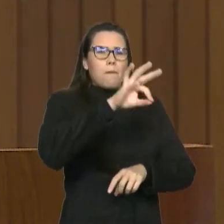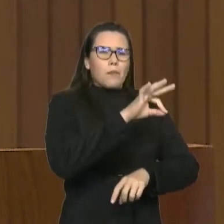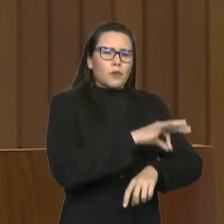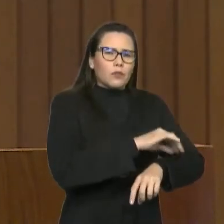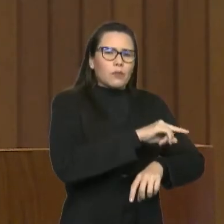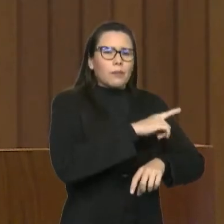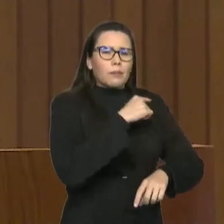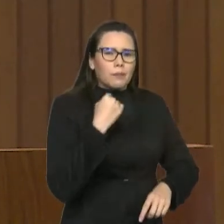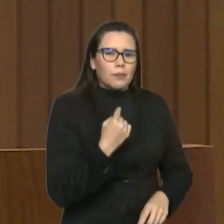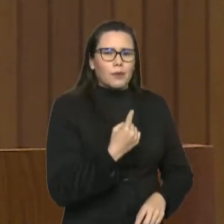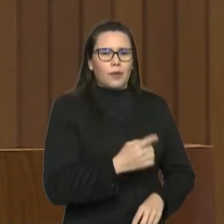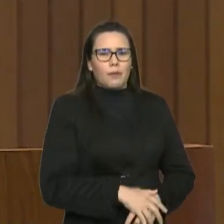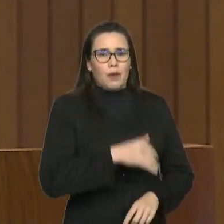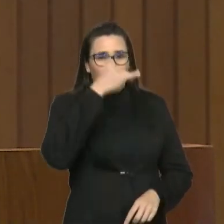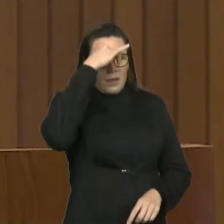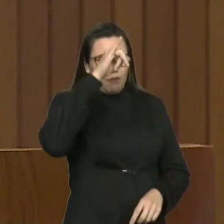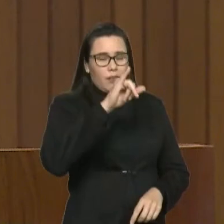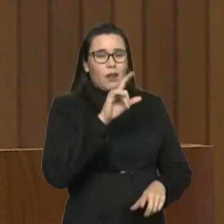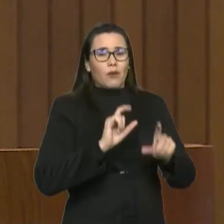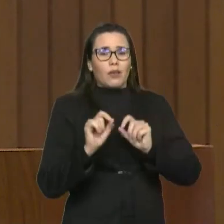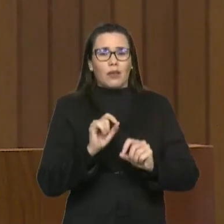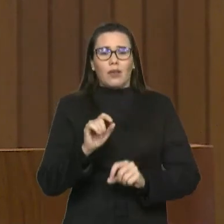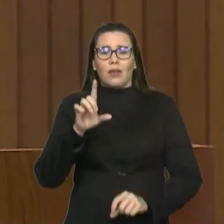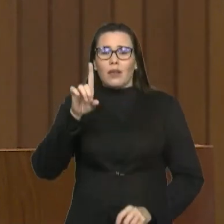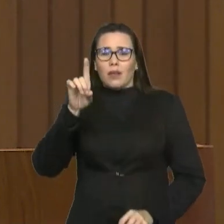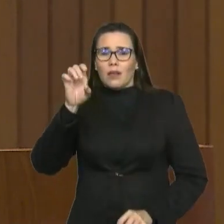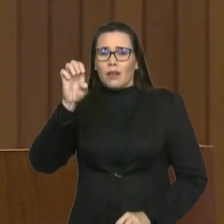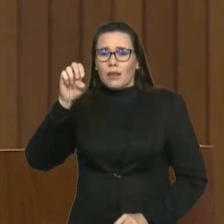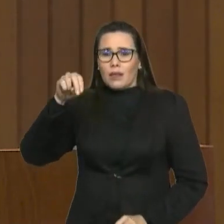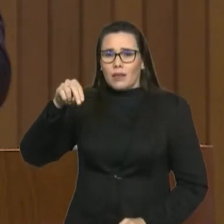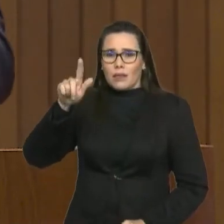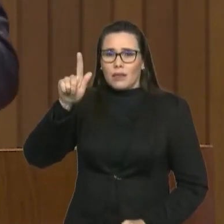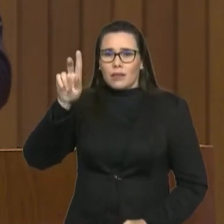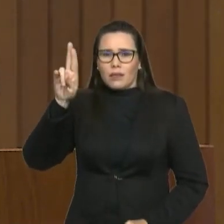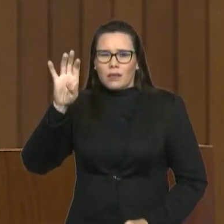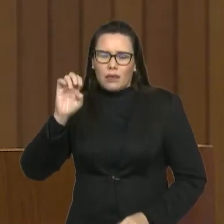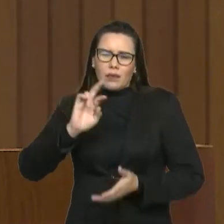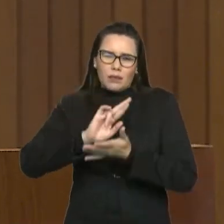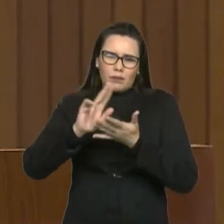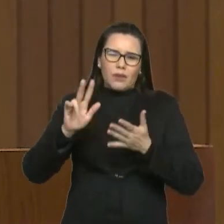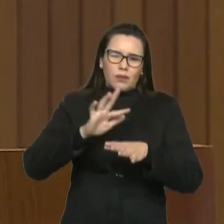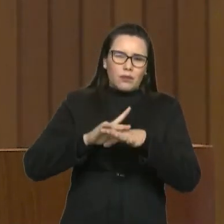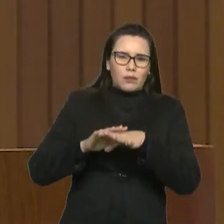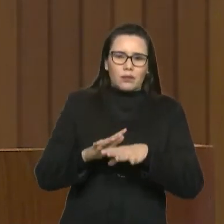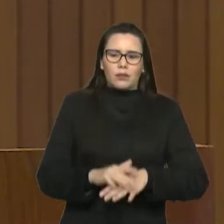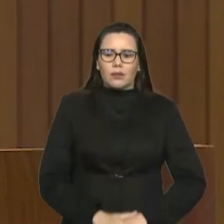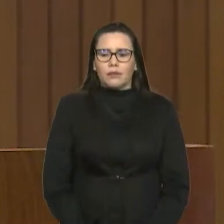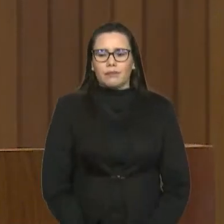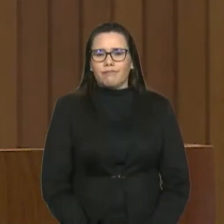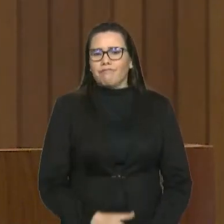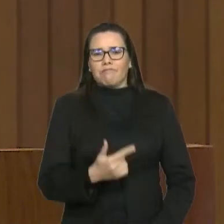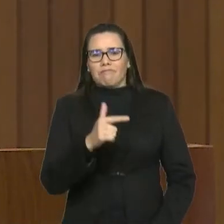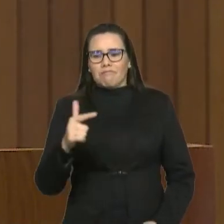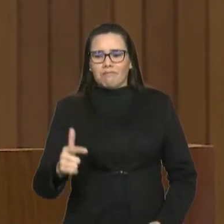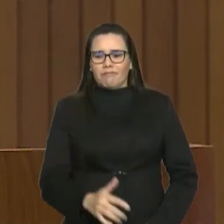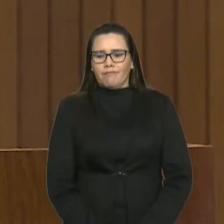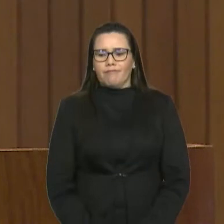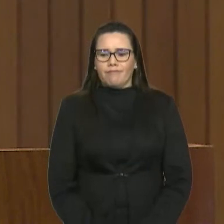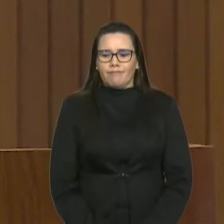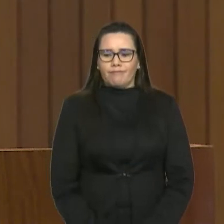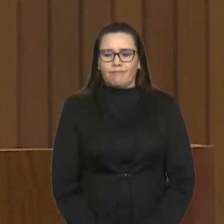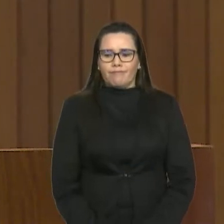canina. Não há um respeito com a vida dos animais e a vida humana. Porque no momento que ações como essas são